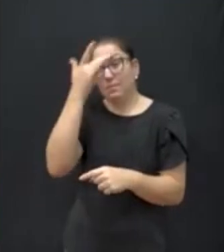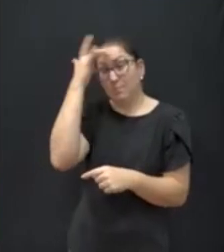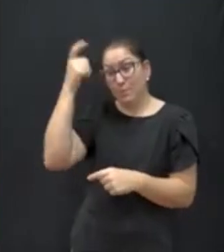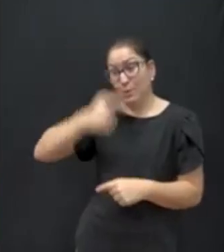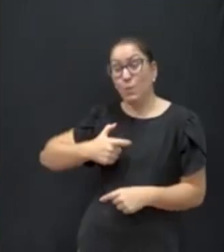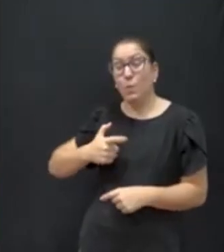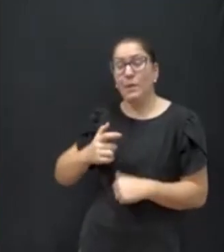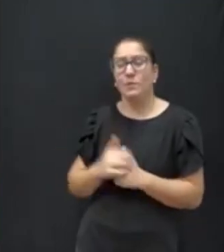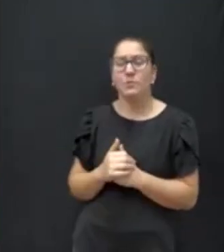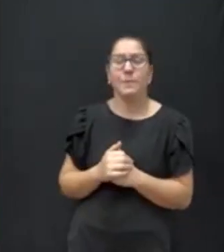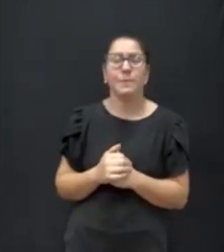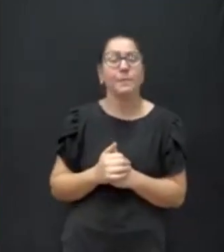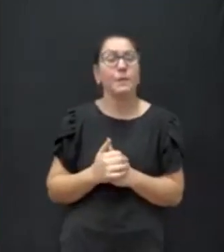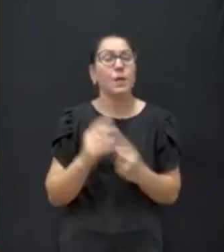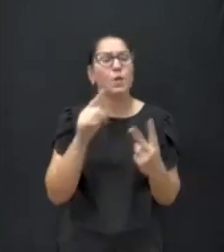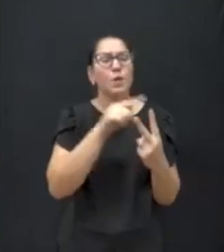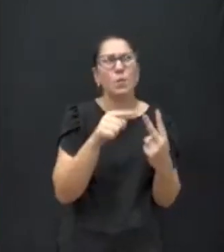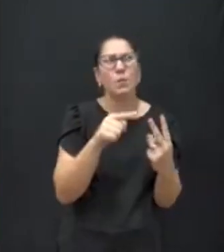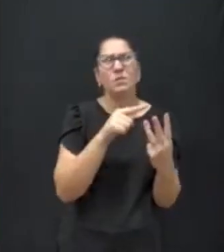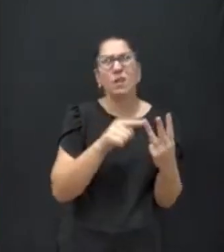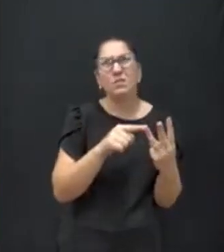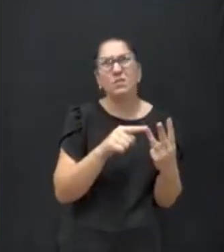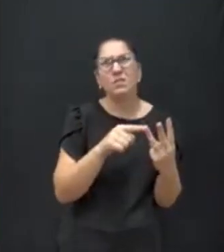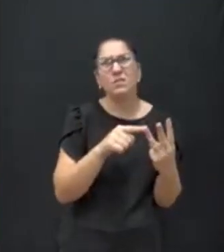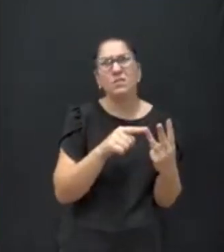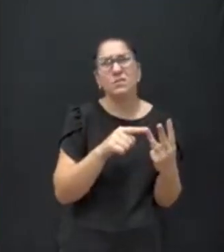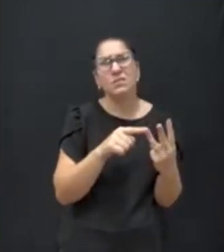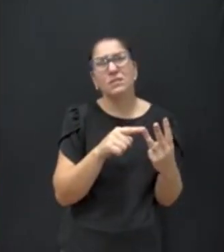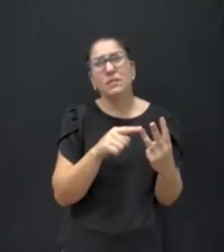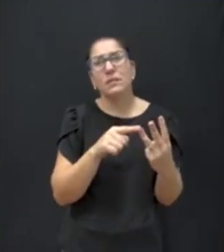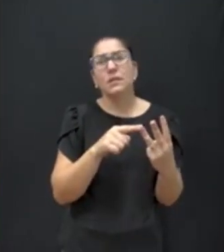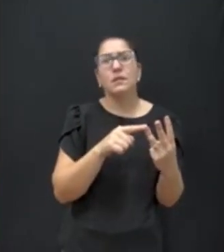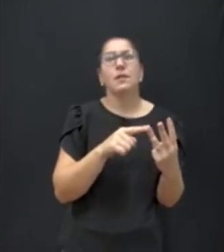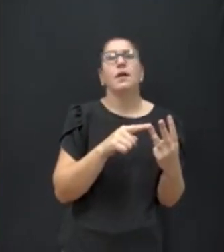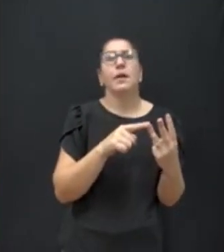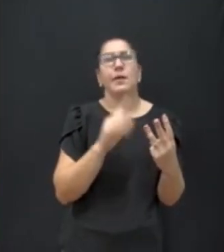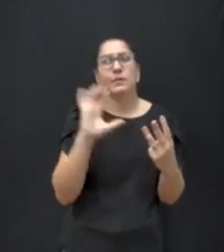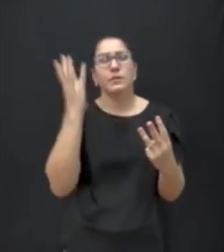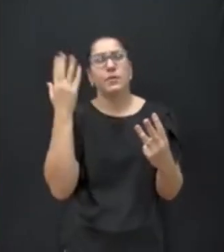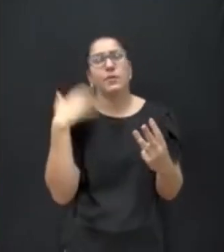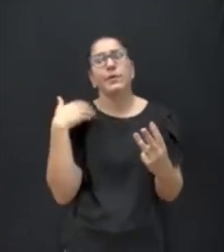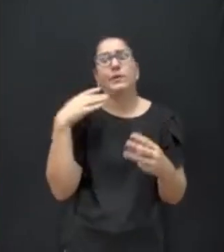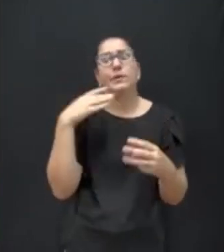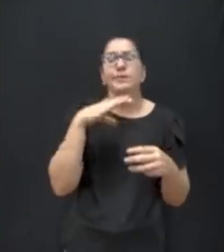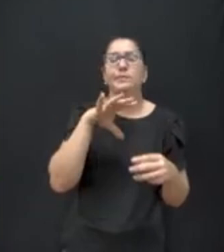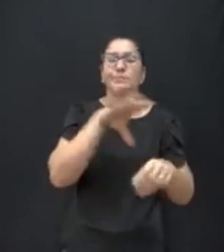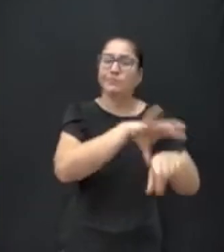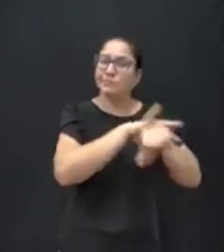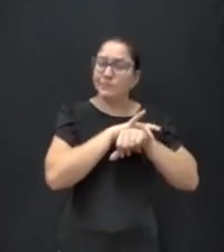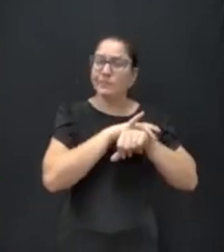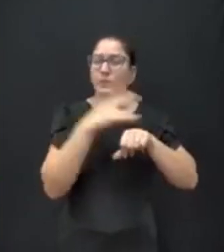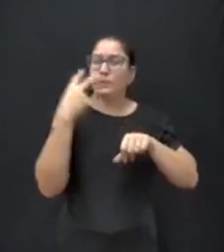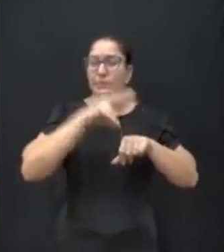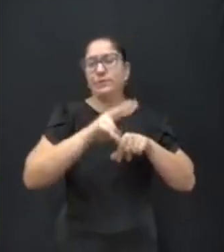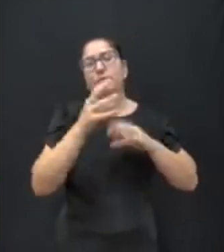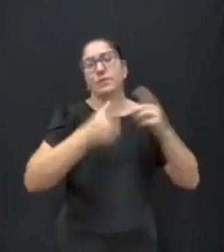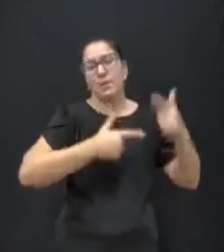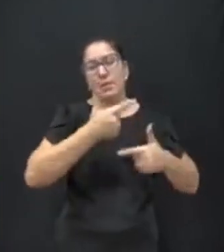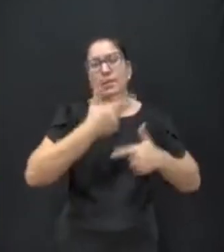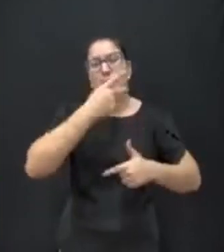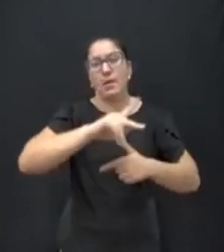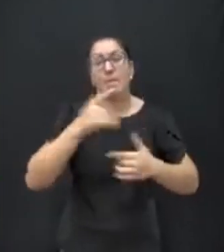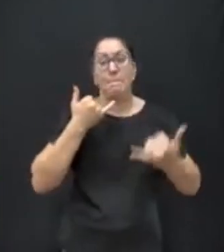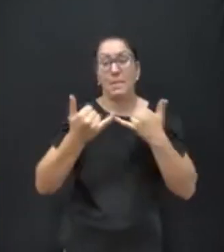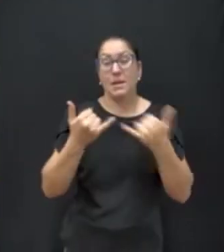duas ou três vezes a Guarda fazendo esse trabalho. Porque agora